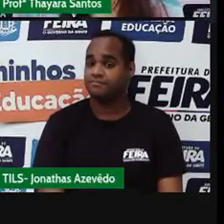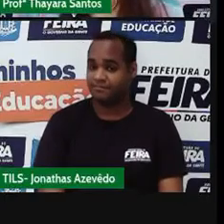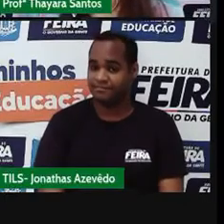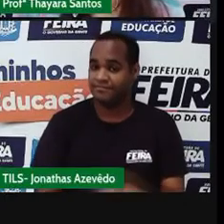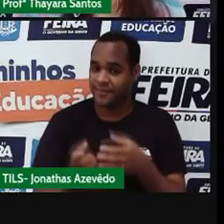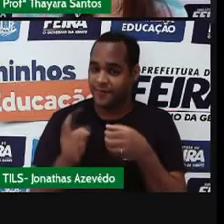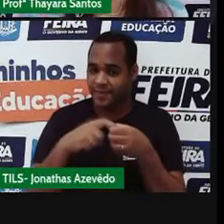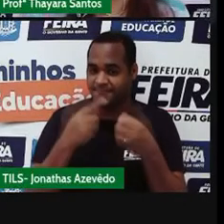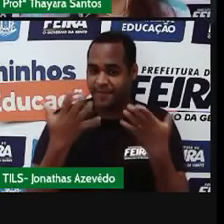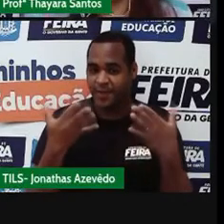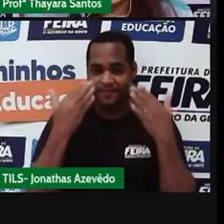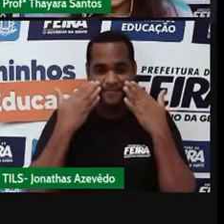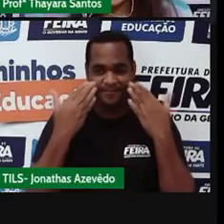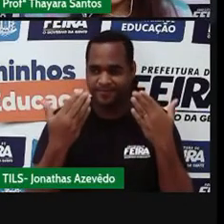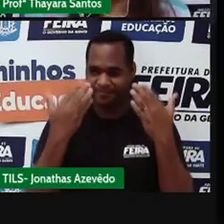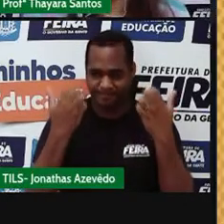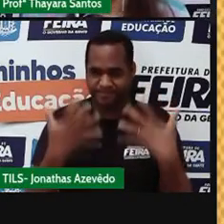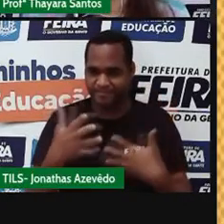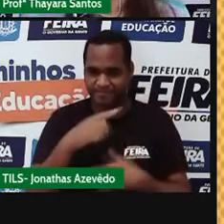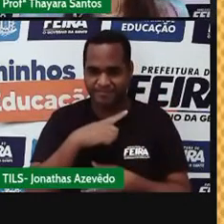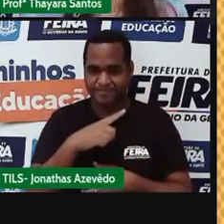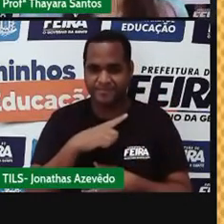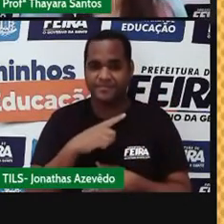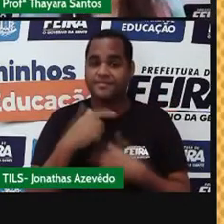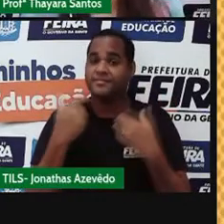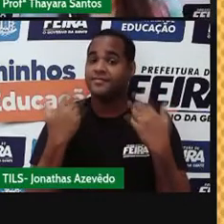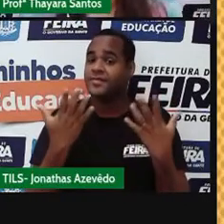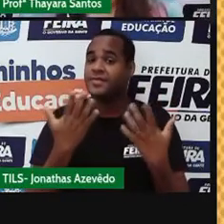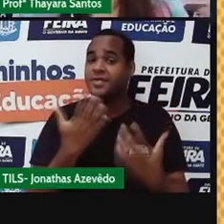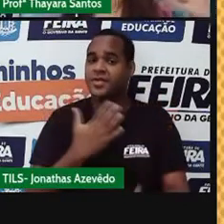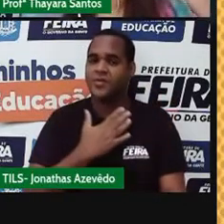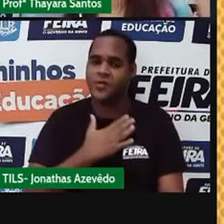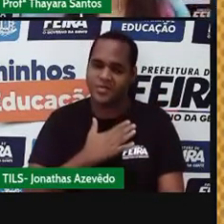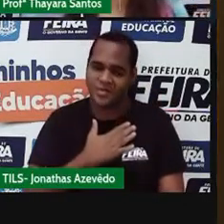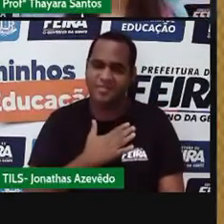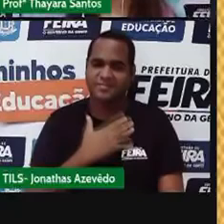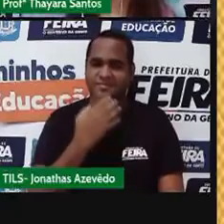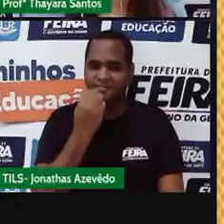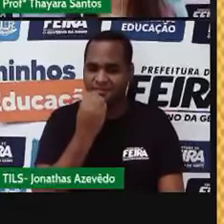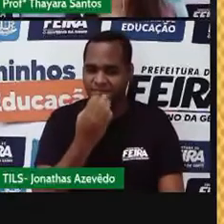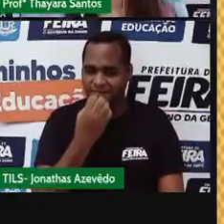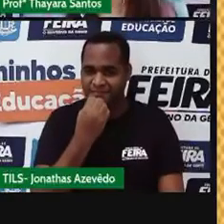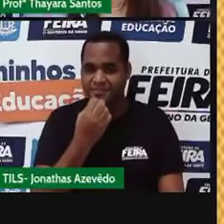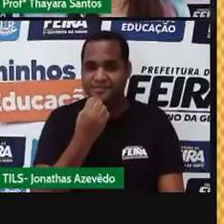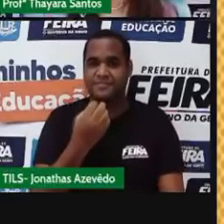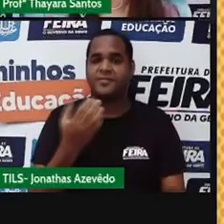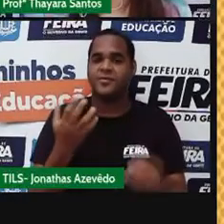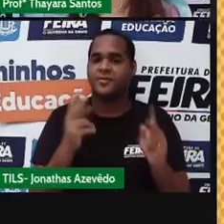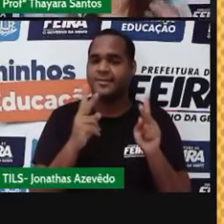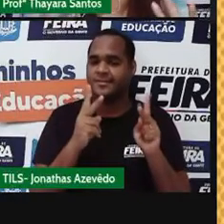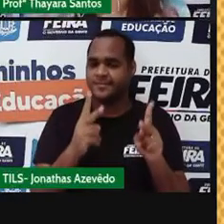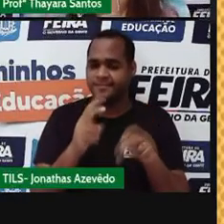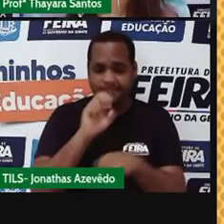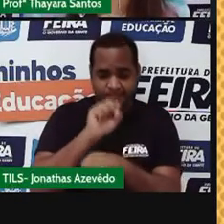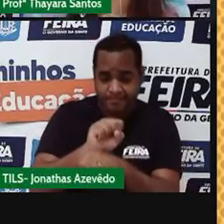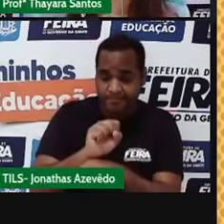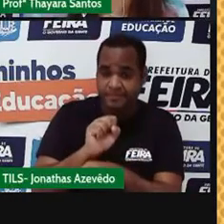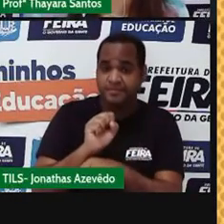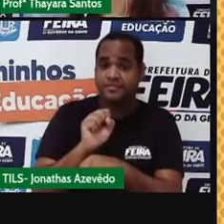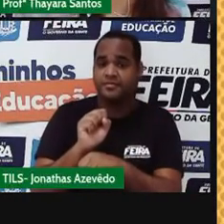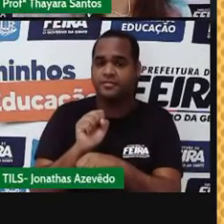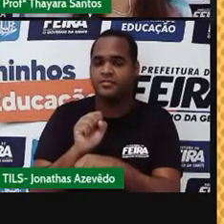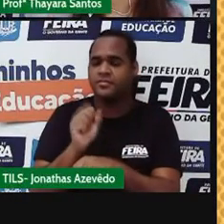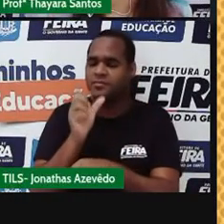Voltei aqui pra nossa apresentação. Então, gente, espero que vocês tenham gostado. E agora a gente vai fazer uma pequena